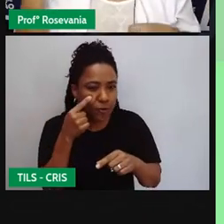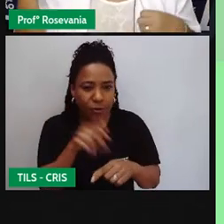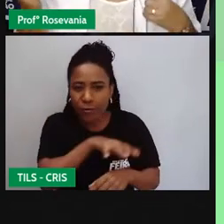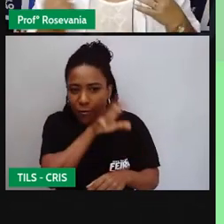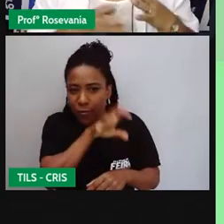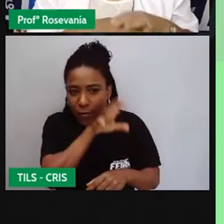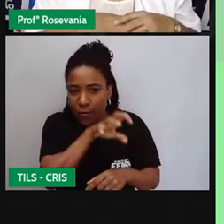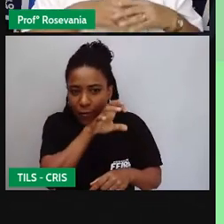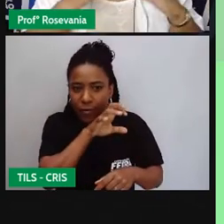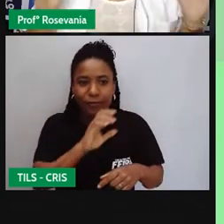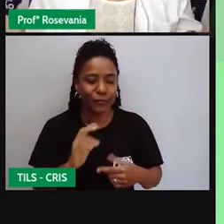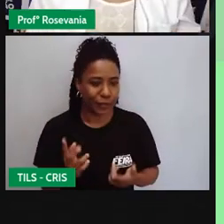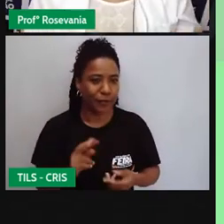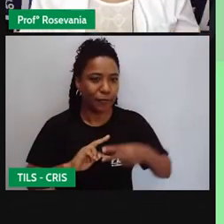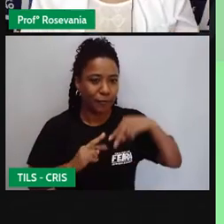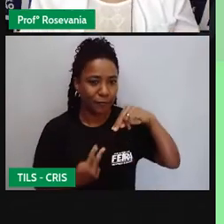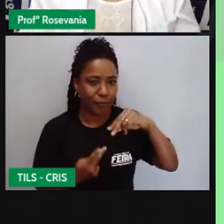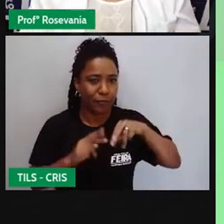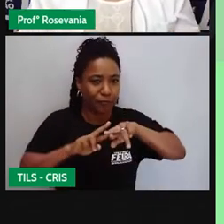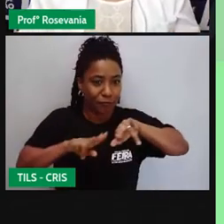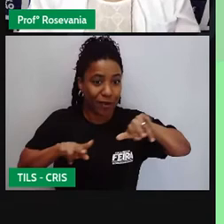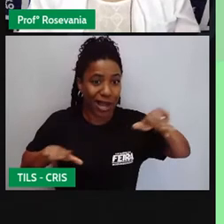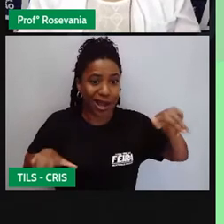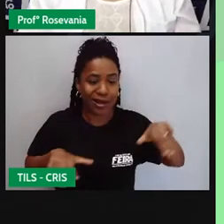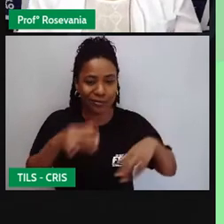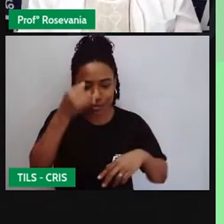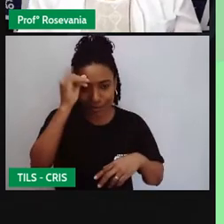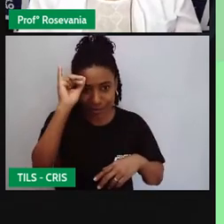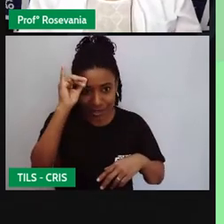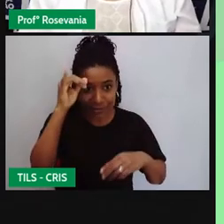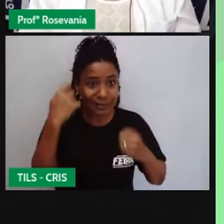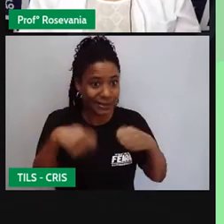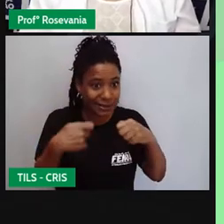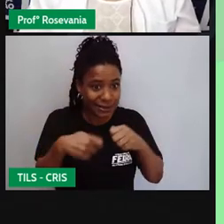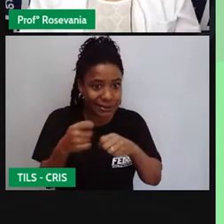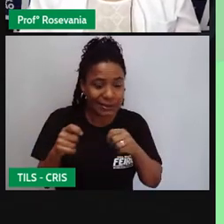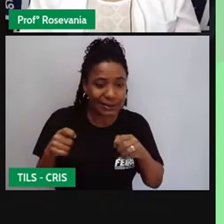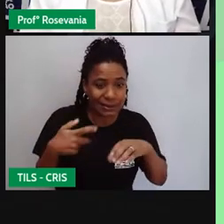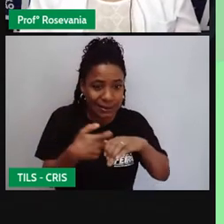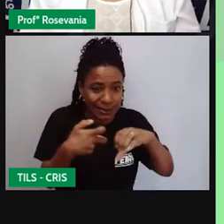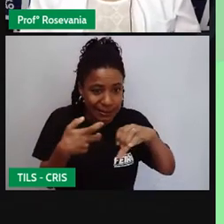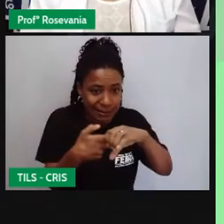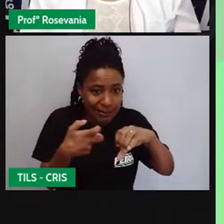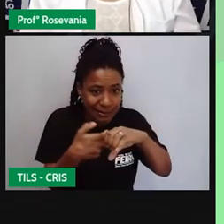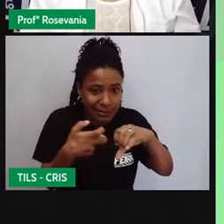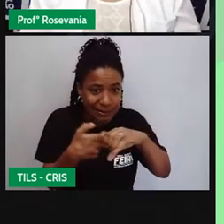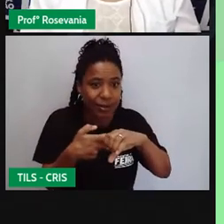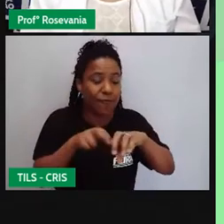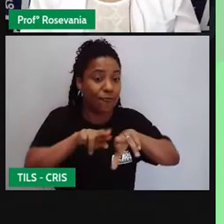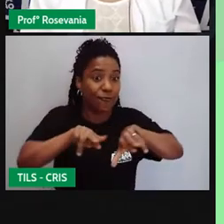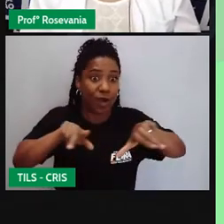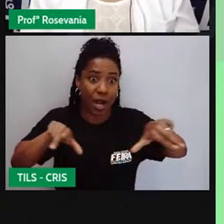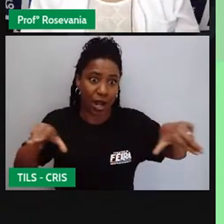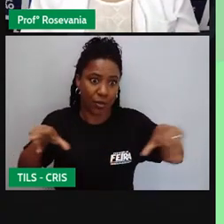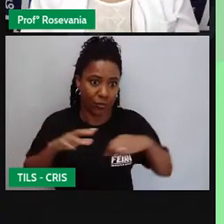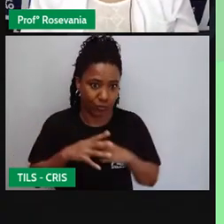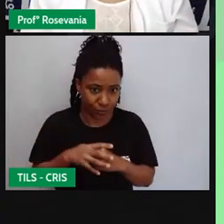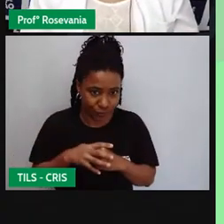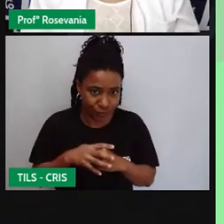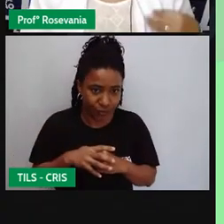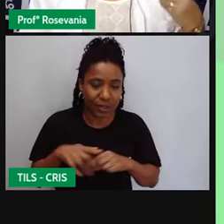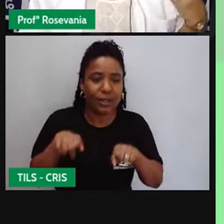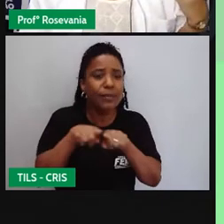transgênicos, aquela coisa toda que foi tendo no campo. Aí outro momento aqui foi a proximidade do setor financeiro, com